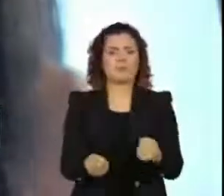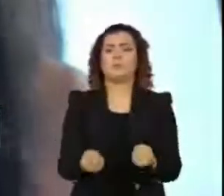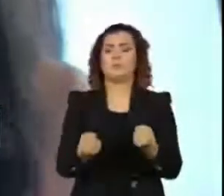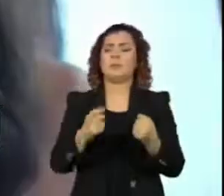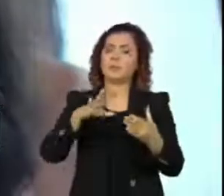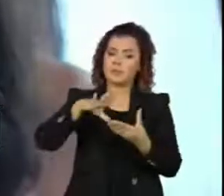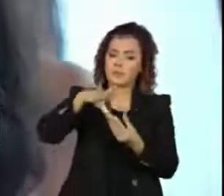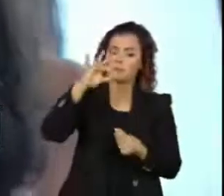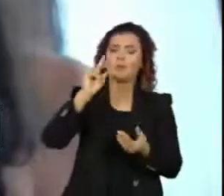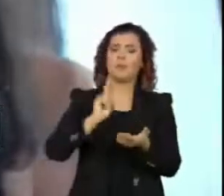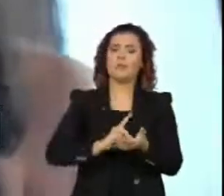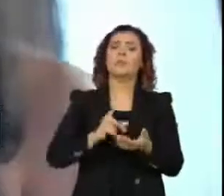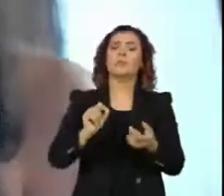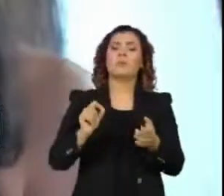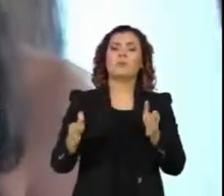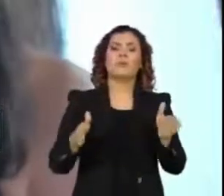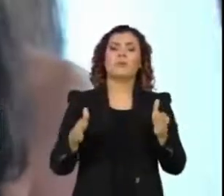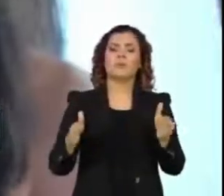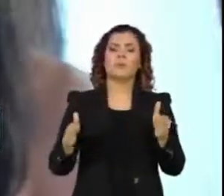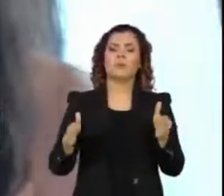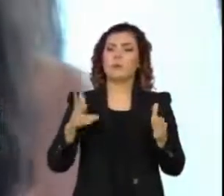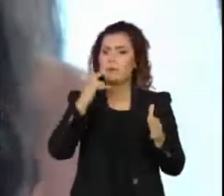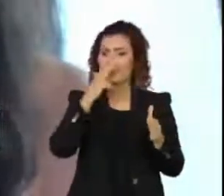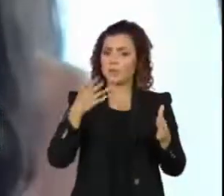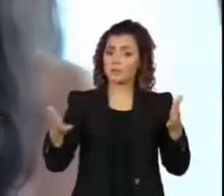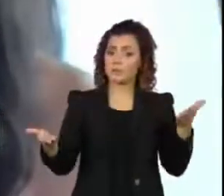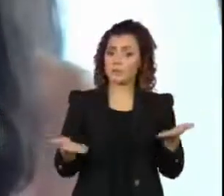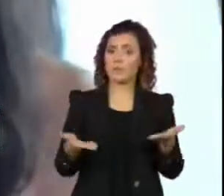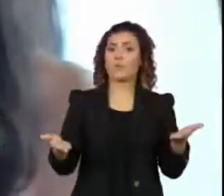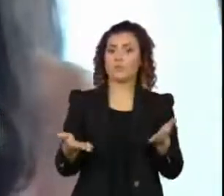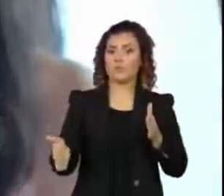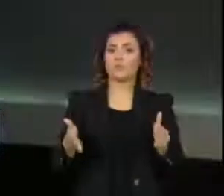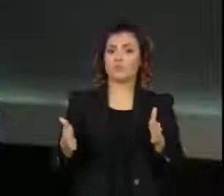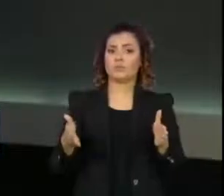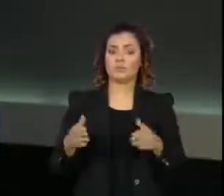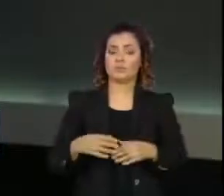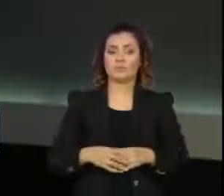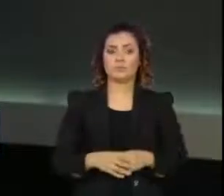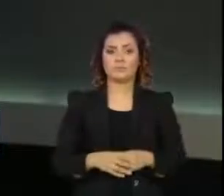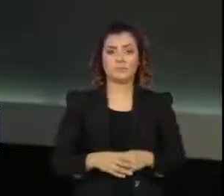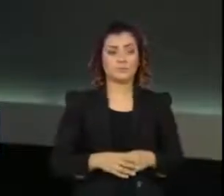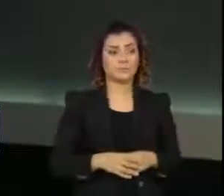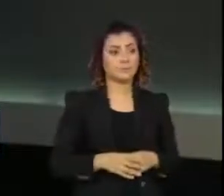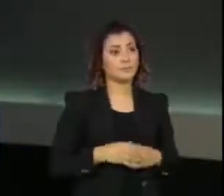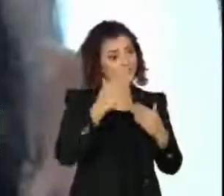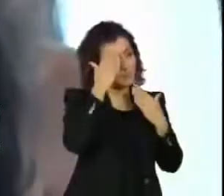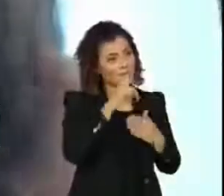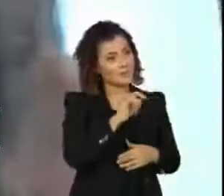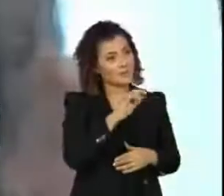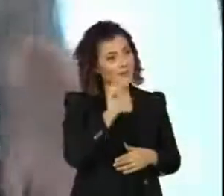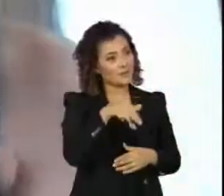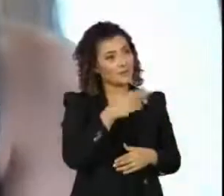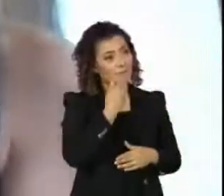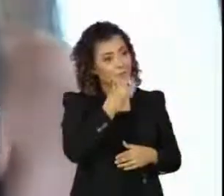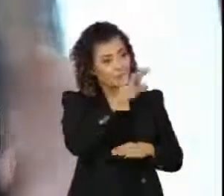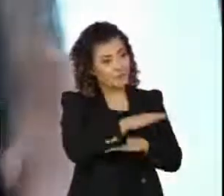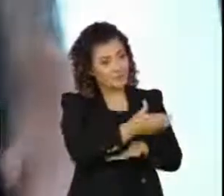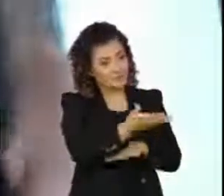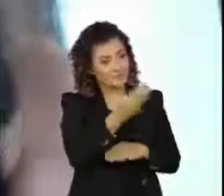democracia entre nesse processo de erosão que nós estamos vivenciando no momento. Obrigada, Lília. Boa tarde. Eu que agradeço.